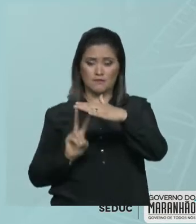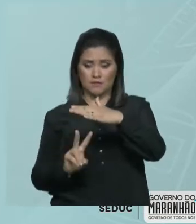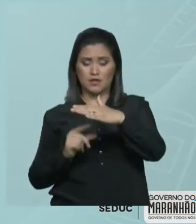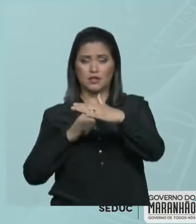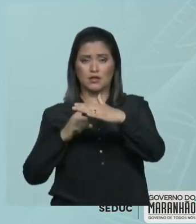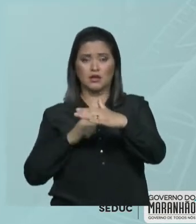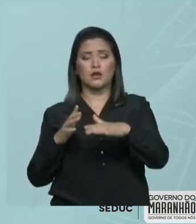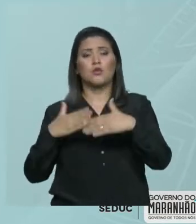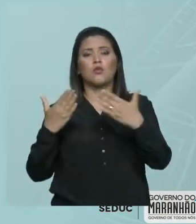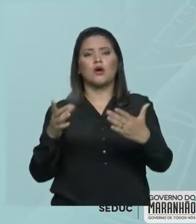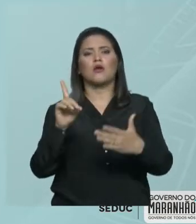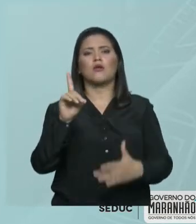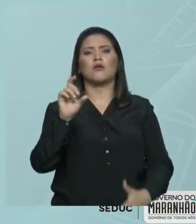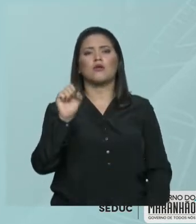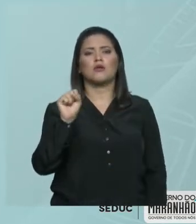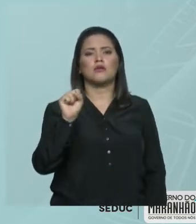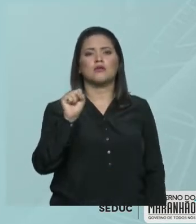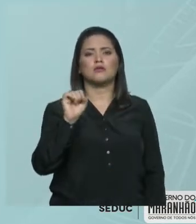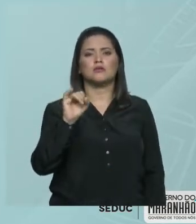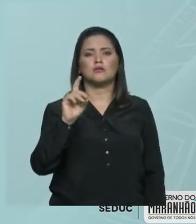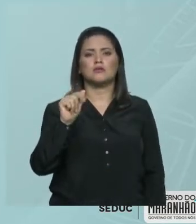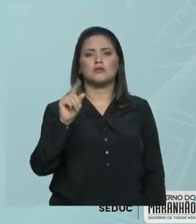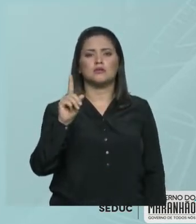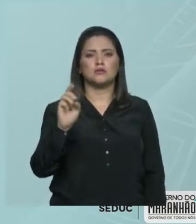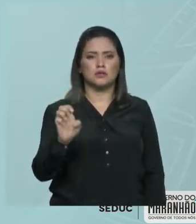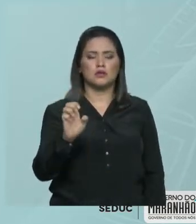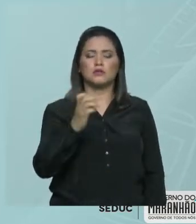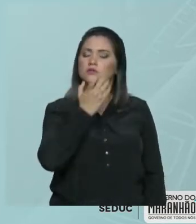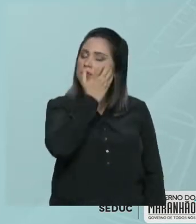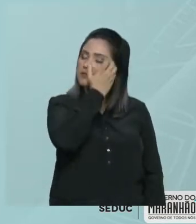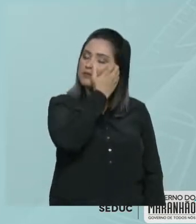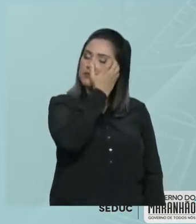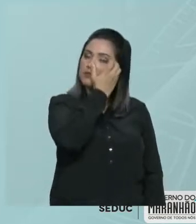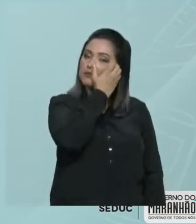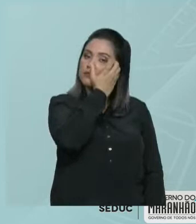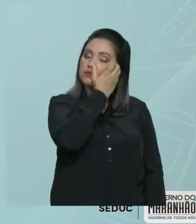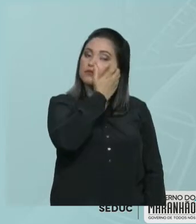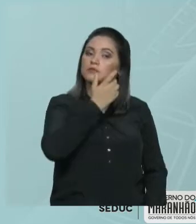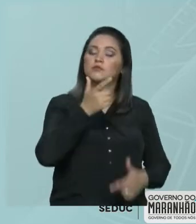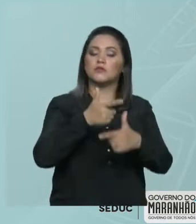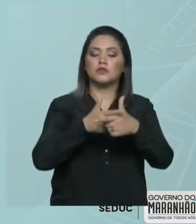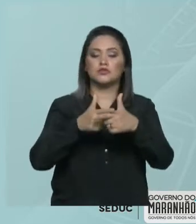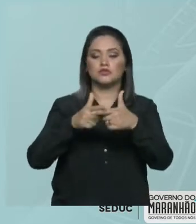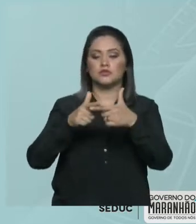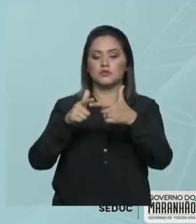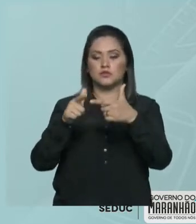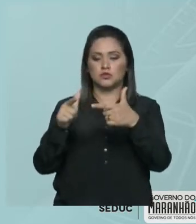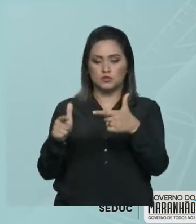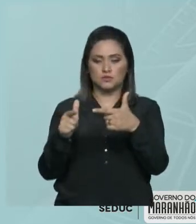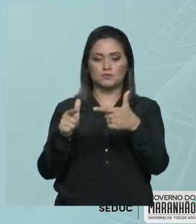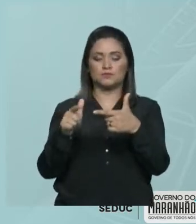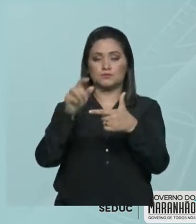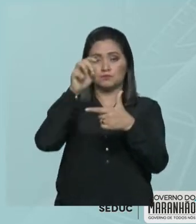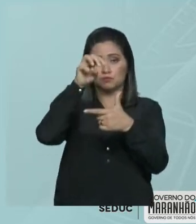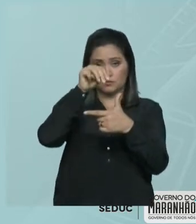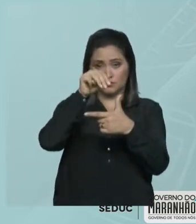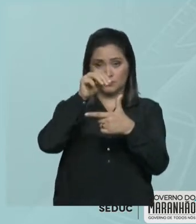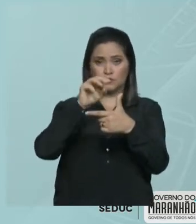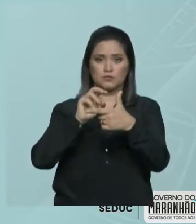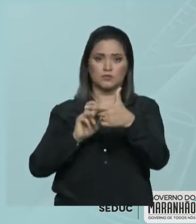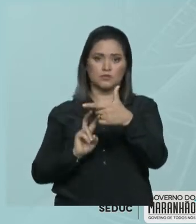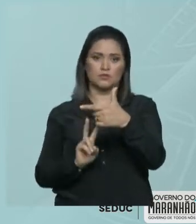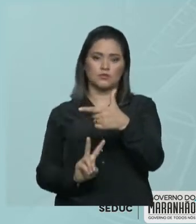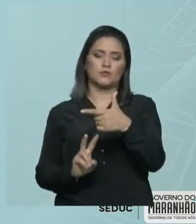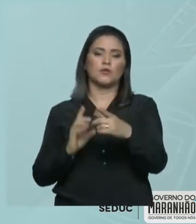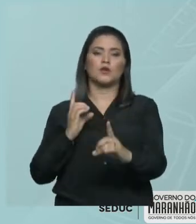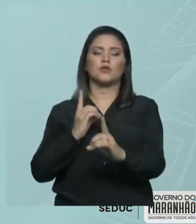densidade. A densidade é massa pelo volume. Então, eu dividi a massa da solução pelo volume da solução e achei a